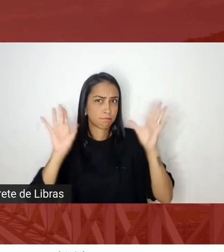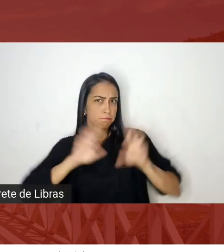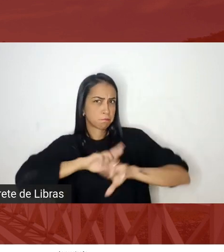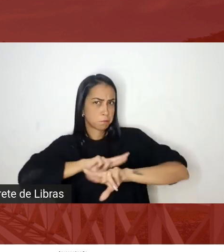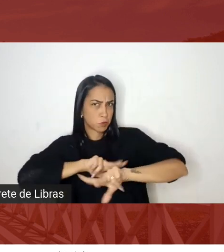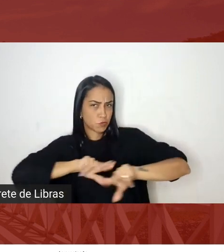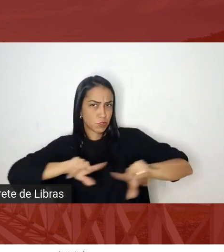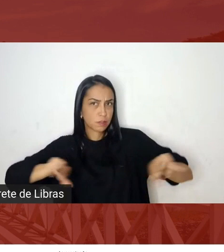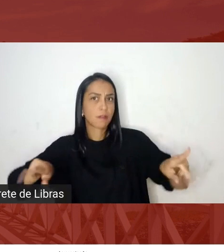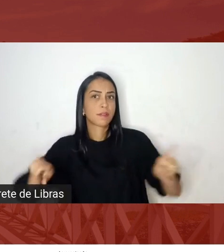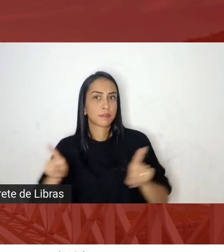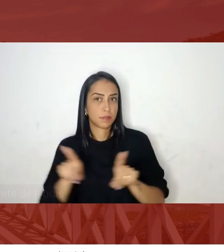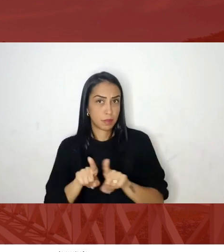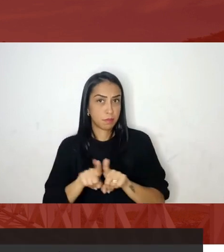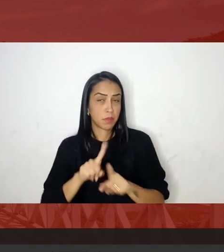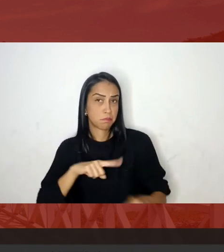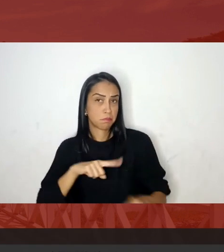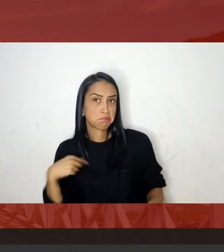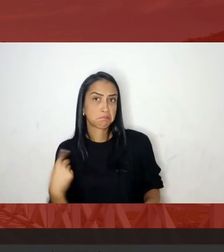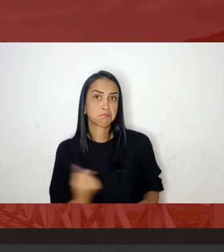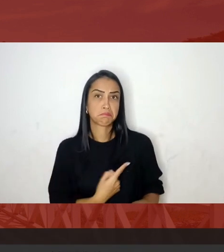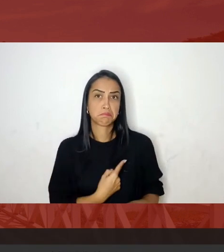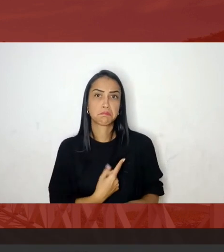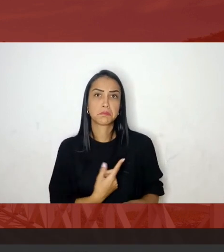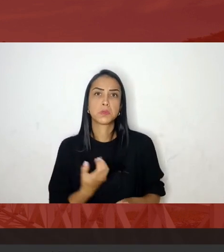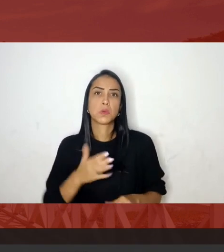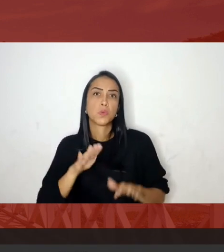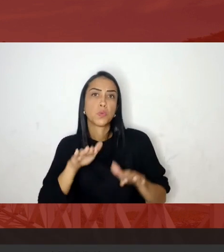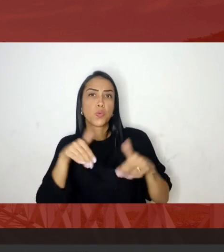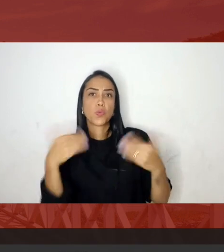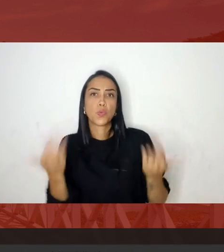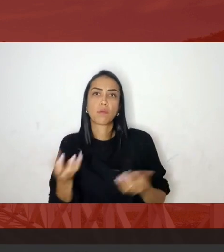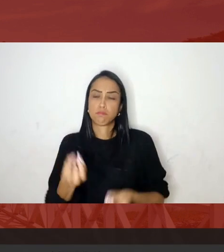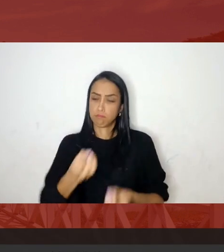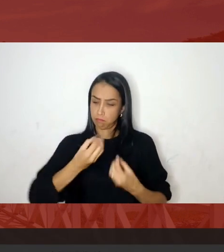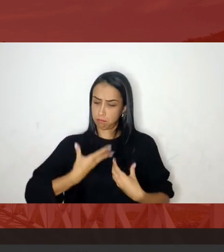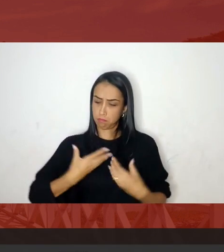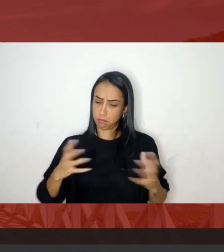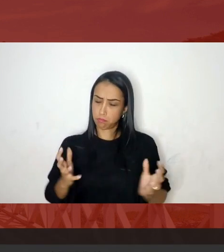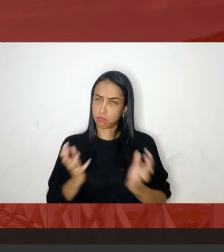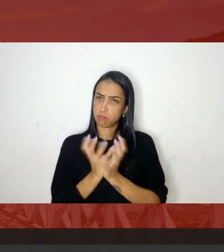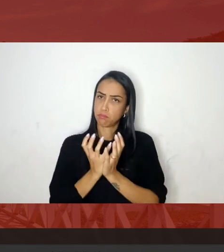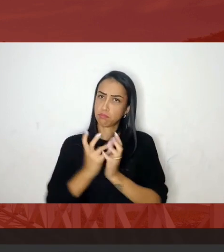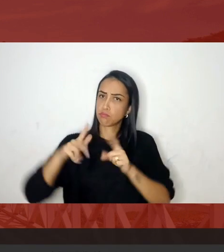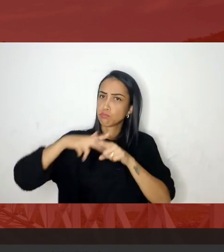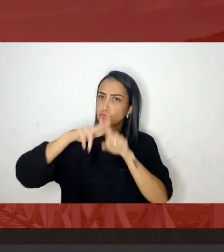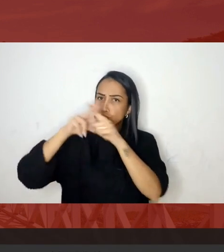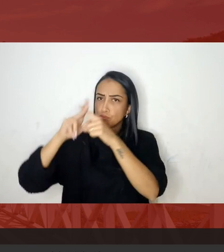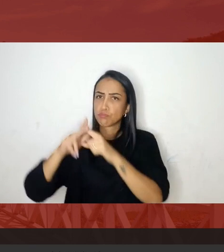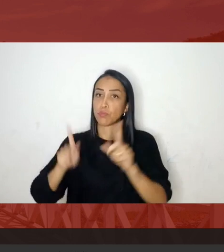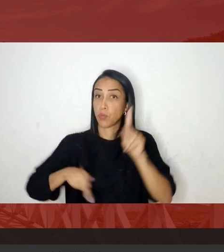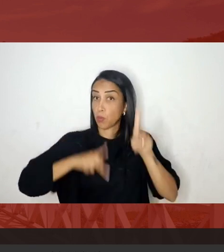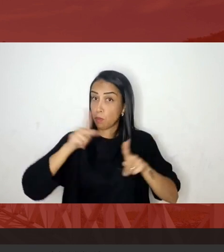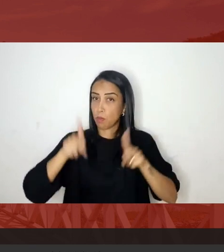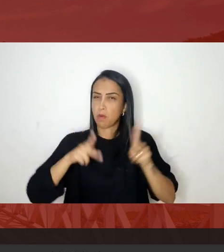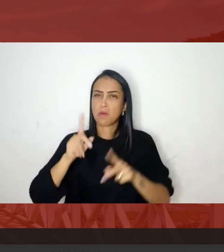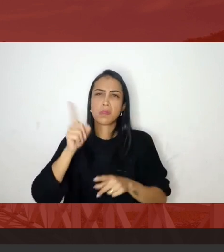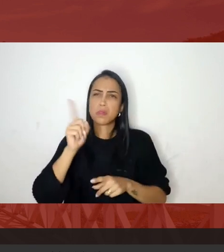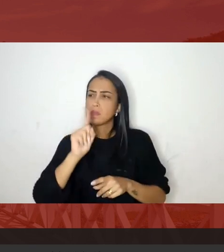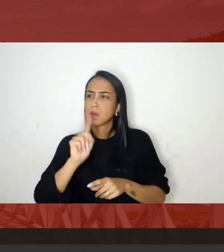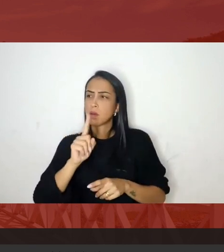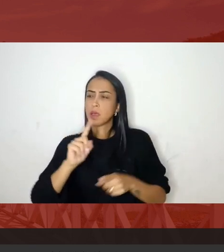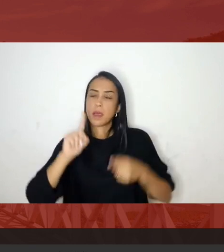que nos a qual constitui nosso povo não como uma ameaça mas como a maior